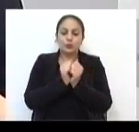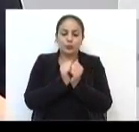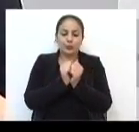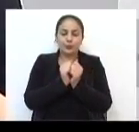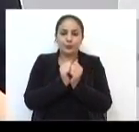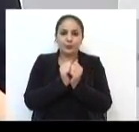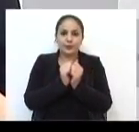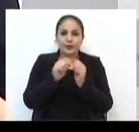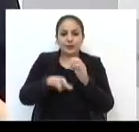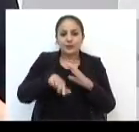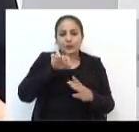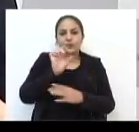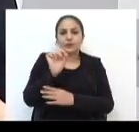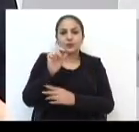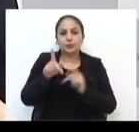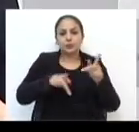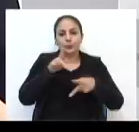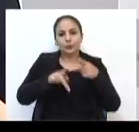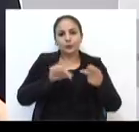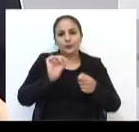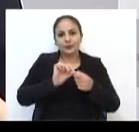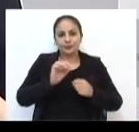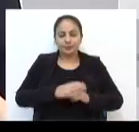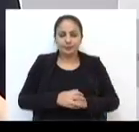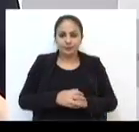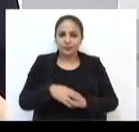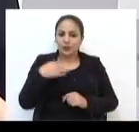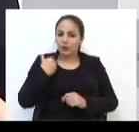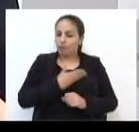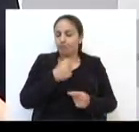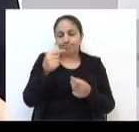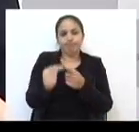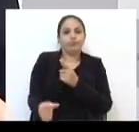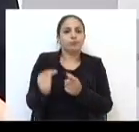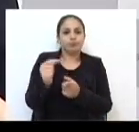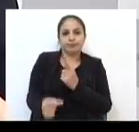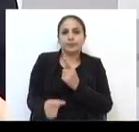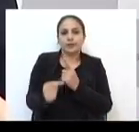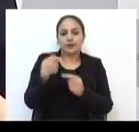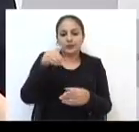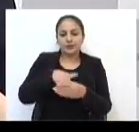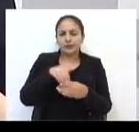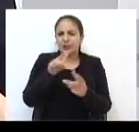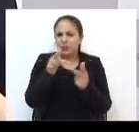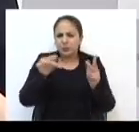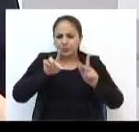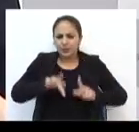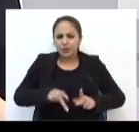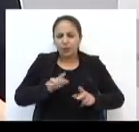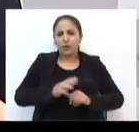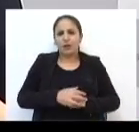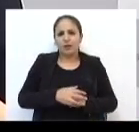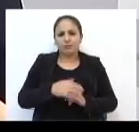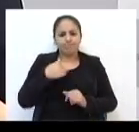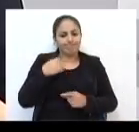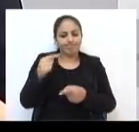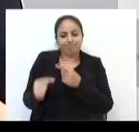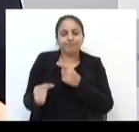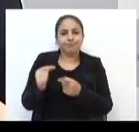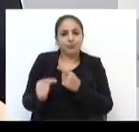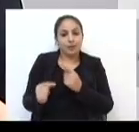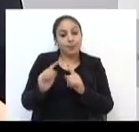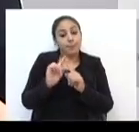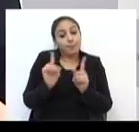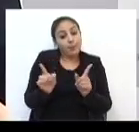a decisão que o povo tomou. Nós não concordamos com a eleição de algumas pessoas, não